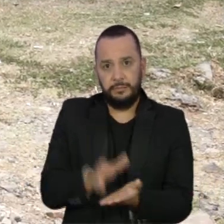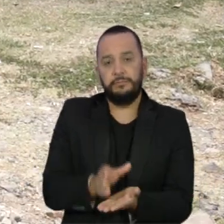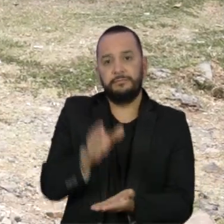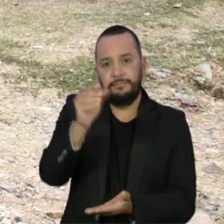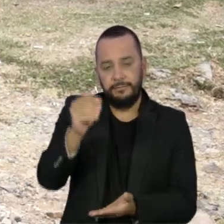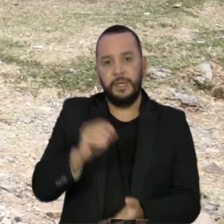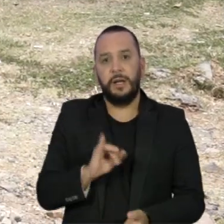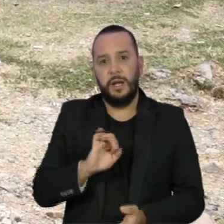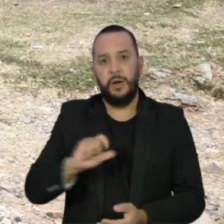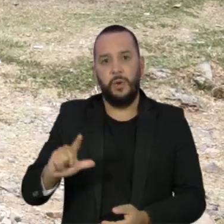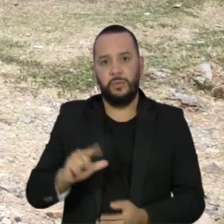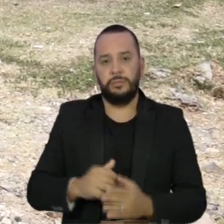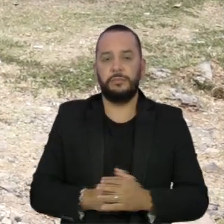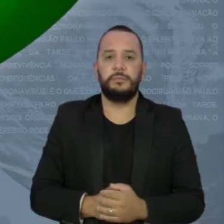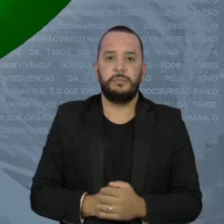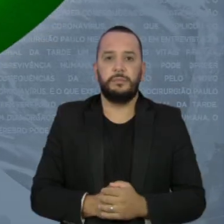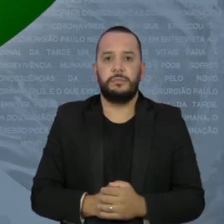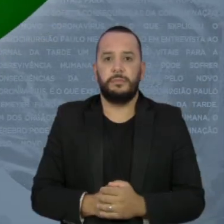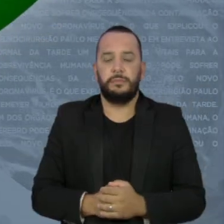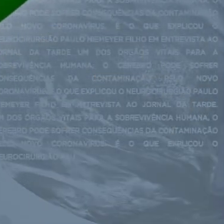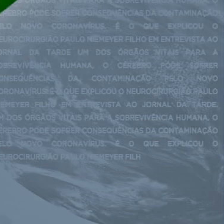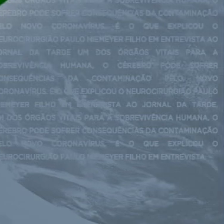De Fernando de Noronha, Carol Vira.